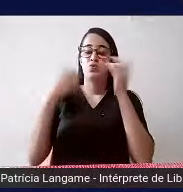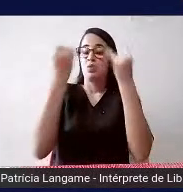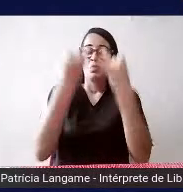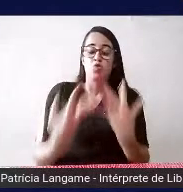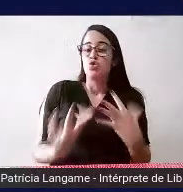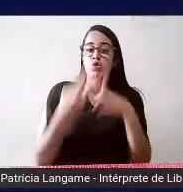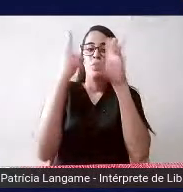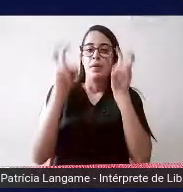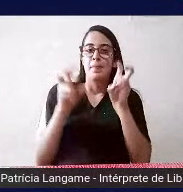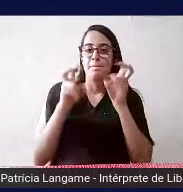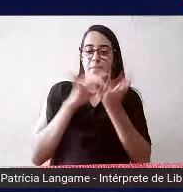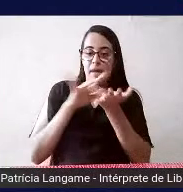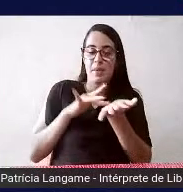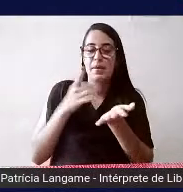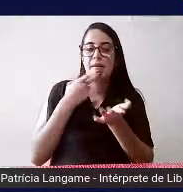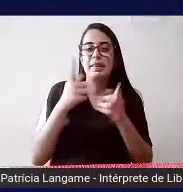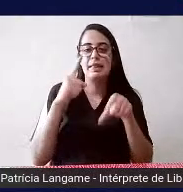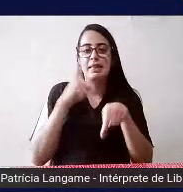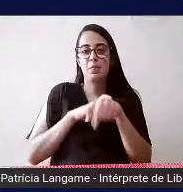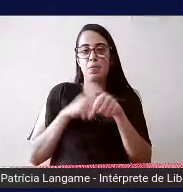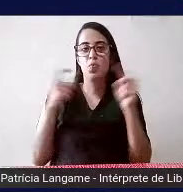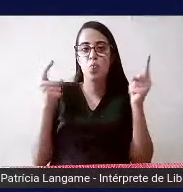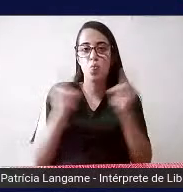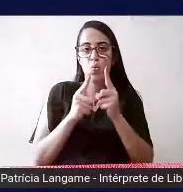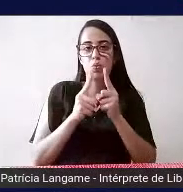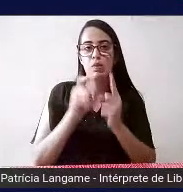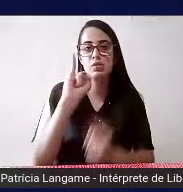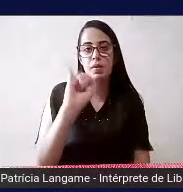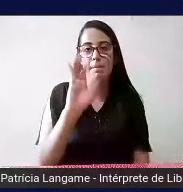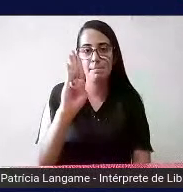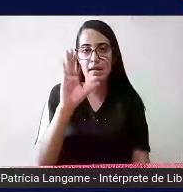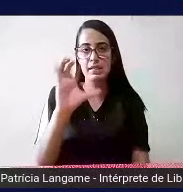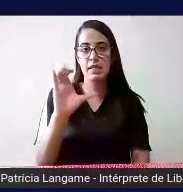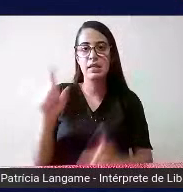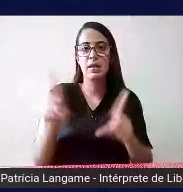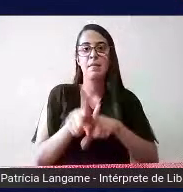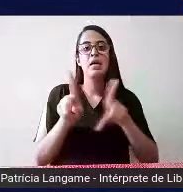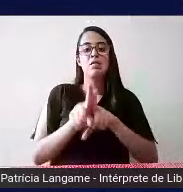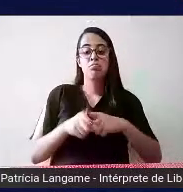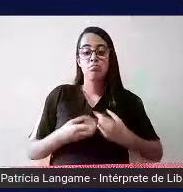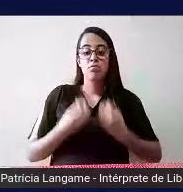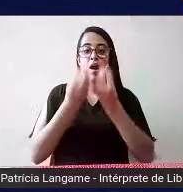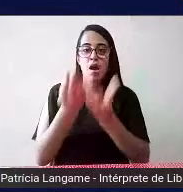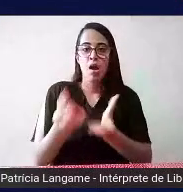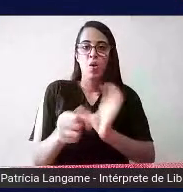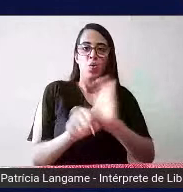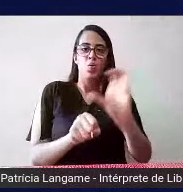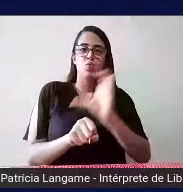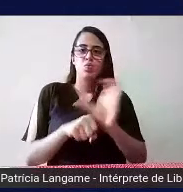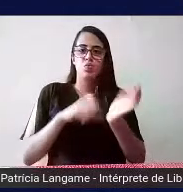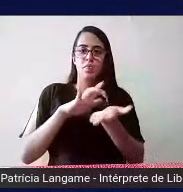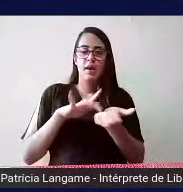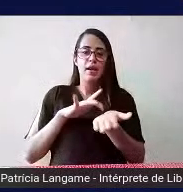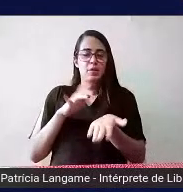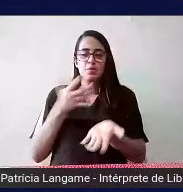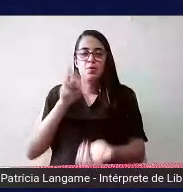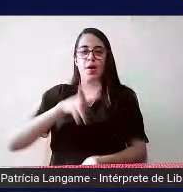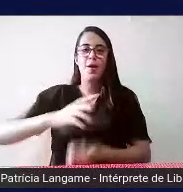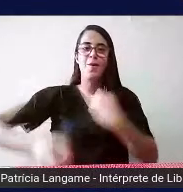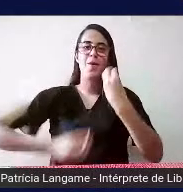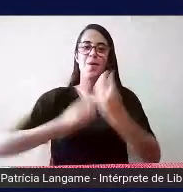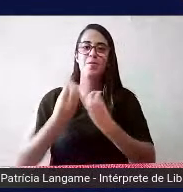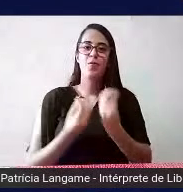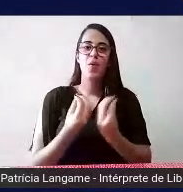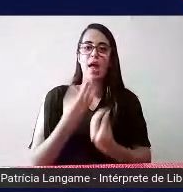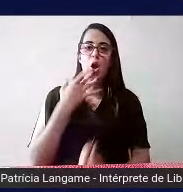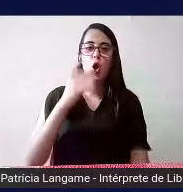um tempo curto mas o IBC também oferece curso de braile é não é como o braile é um